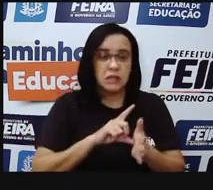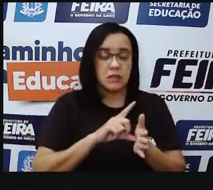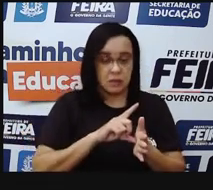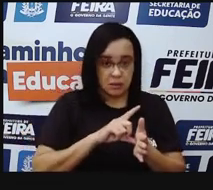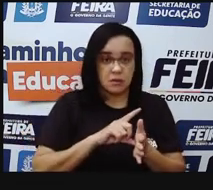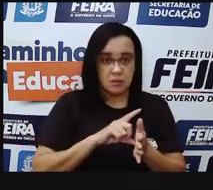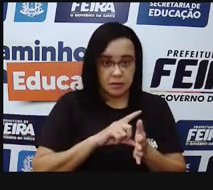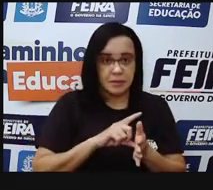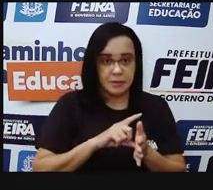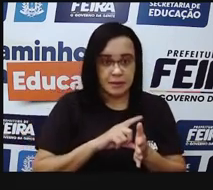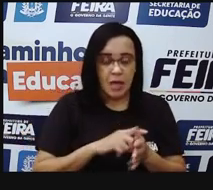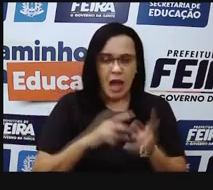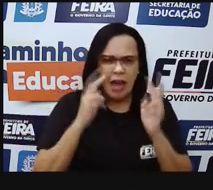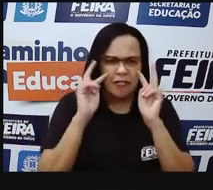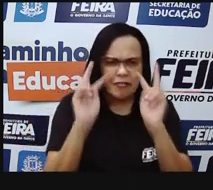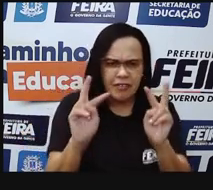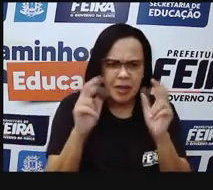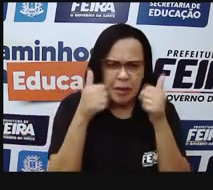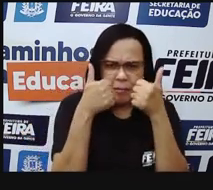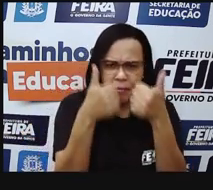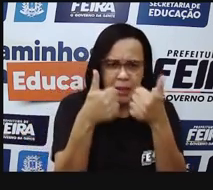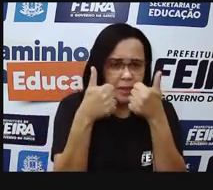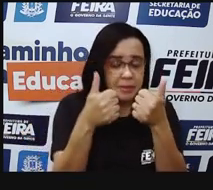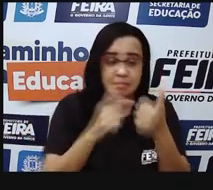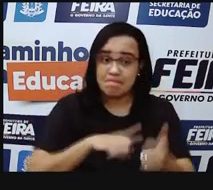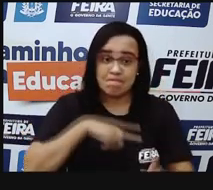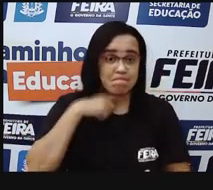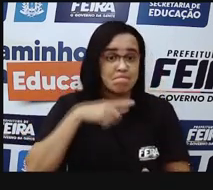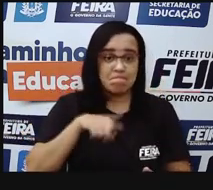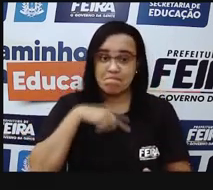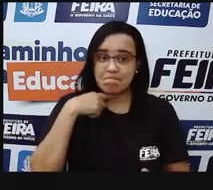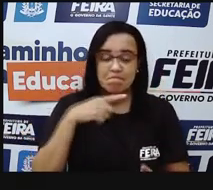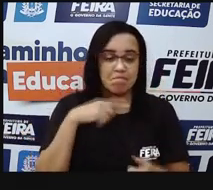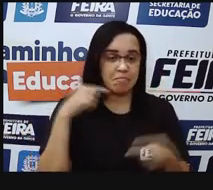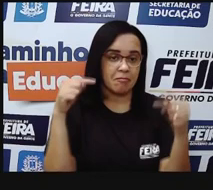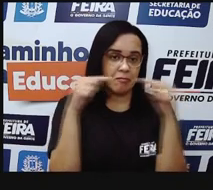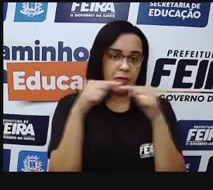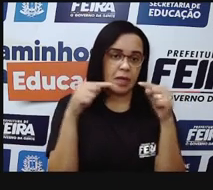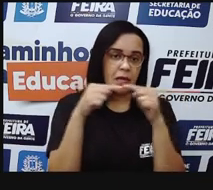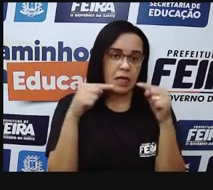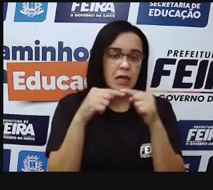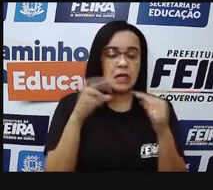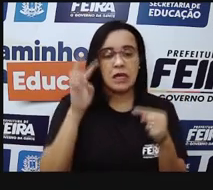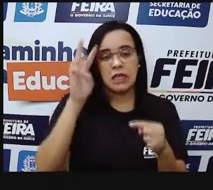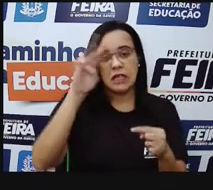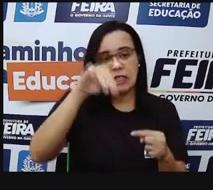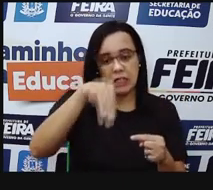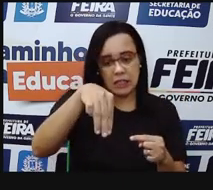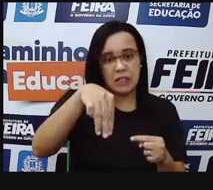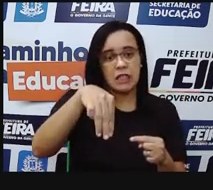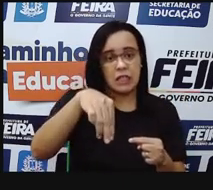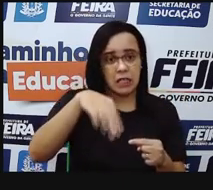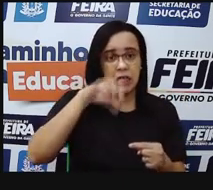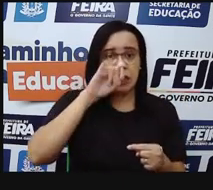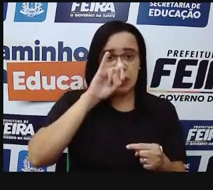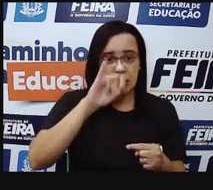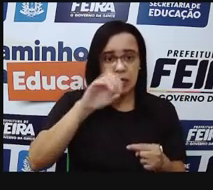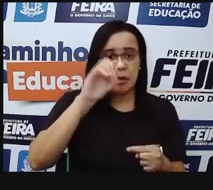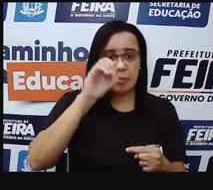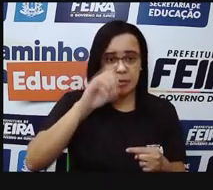por isso que você não consegue enxergar de longe. E aí, o que se faz? Por isso que a gente usa lentes,